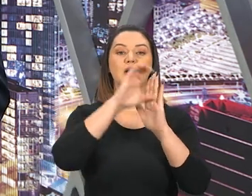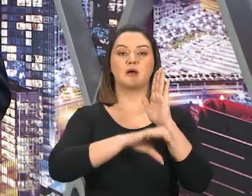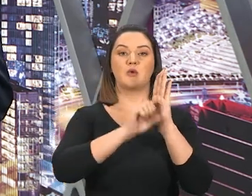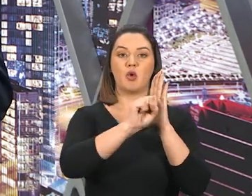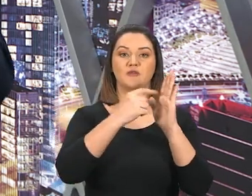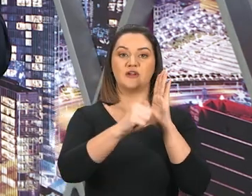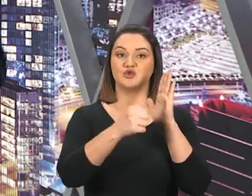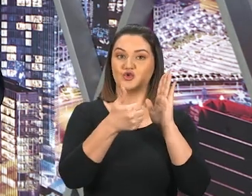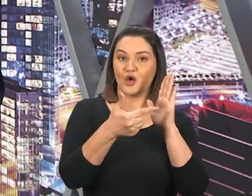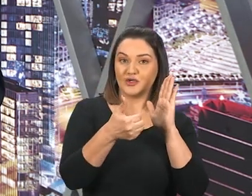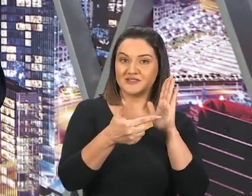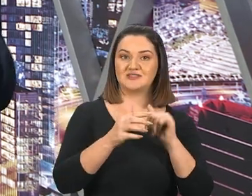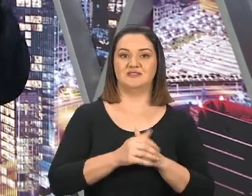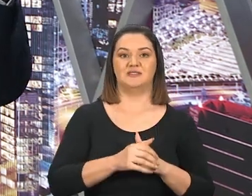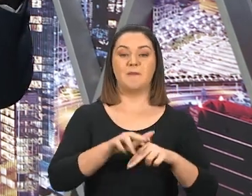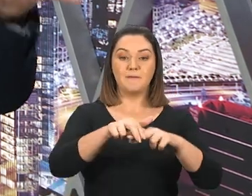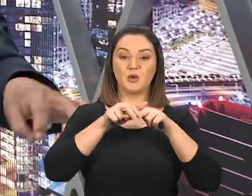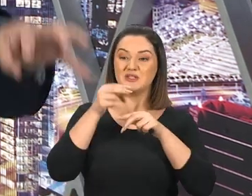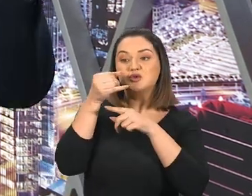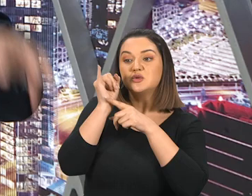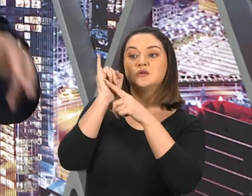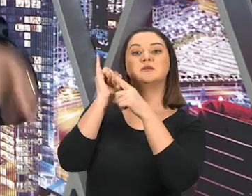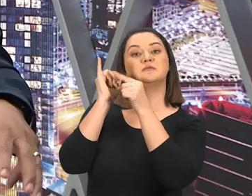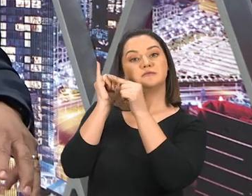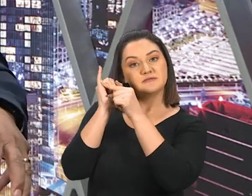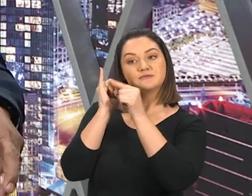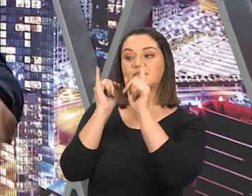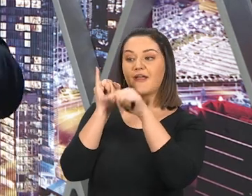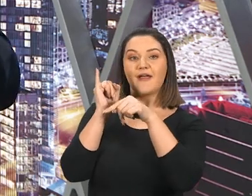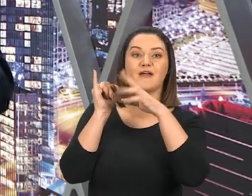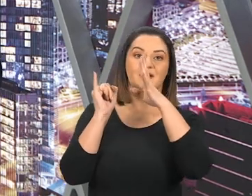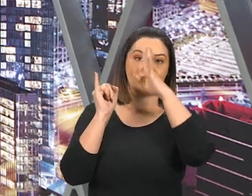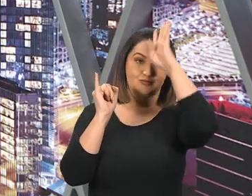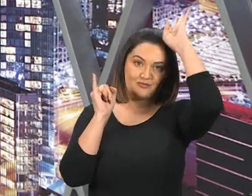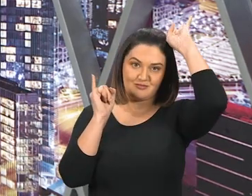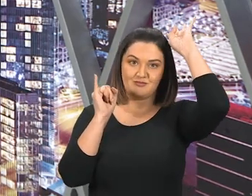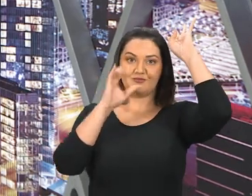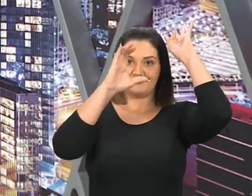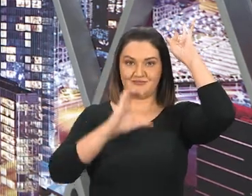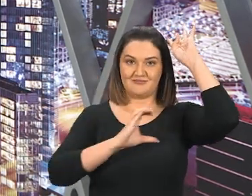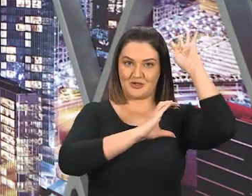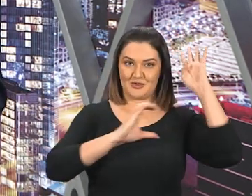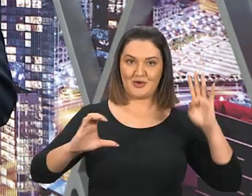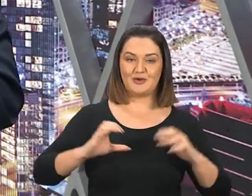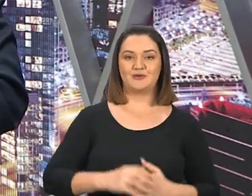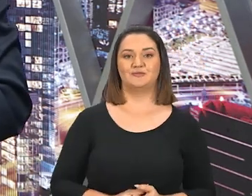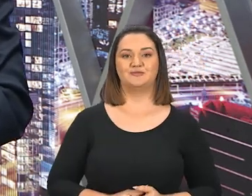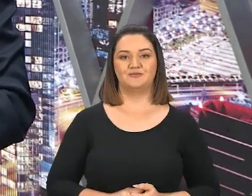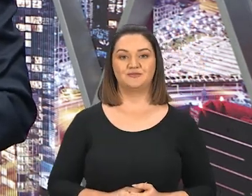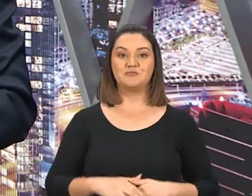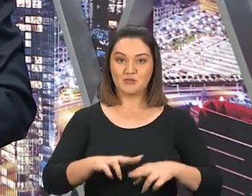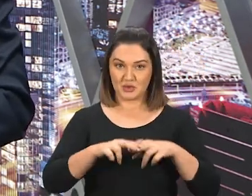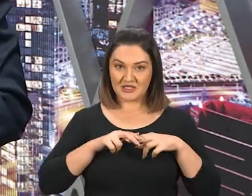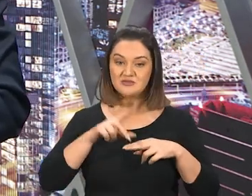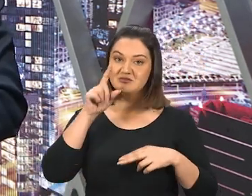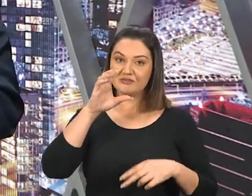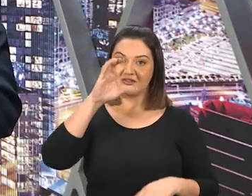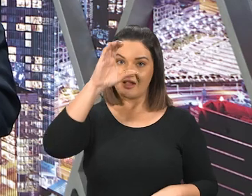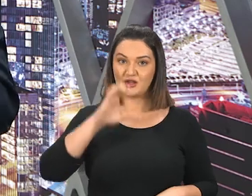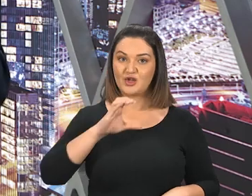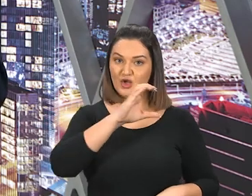Entendeu ou não? E por isso, Que esse poder, Da ponta pequena, Que é o poder religioso de Roma, É chamado de